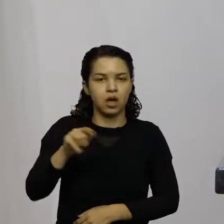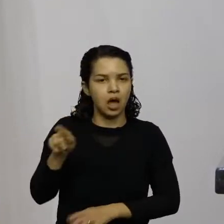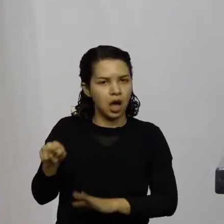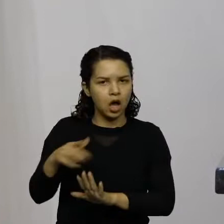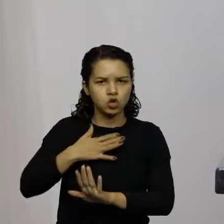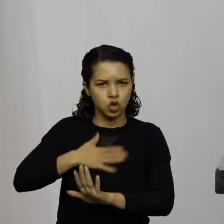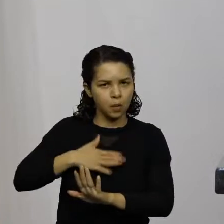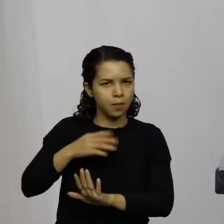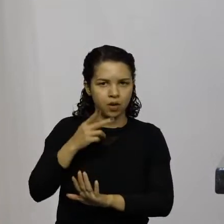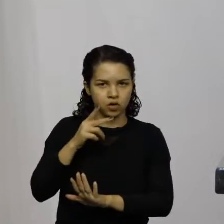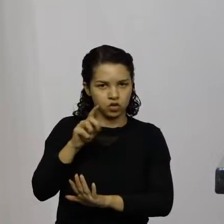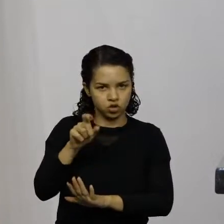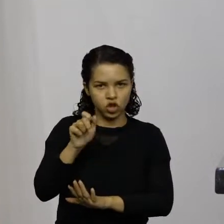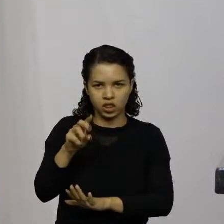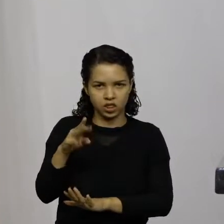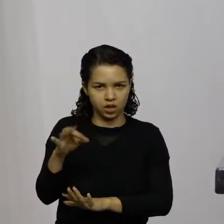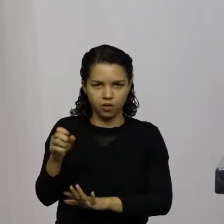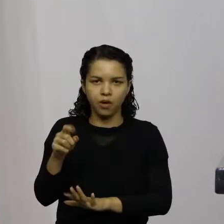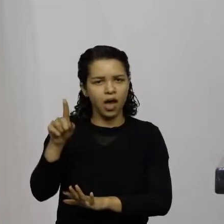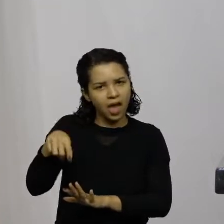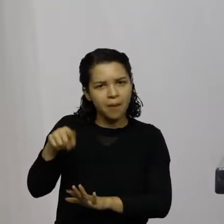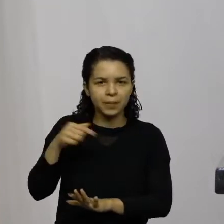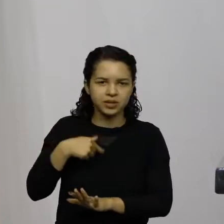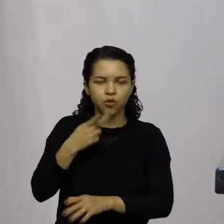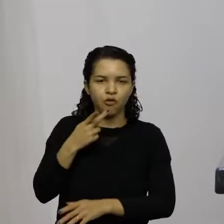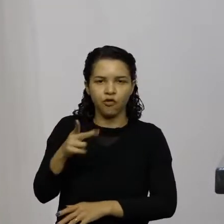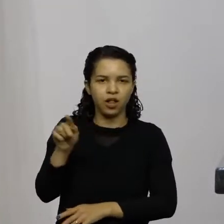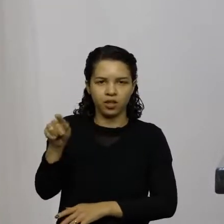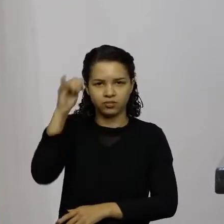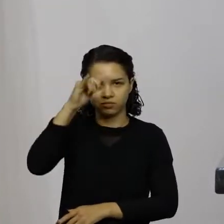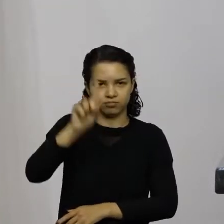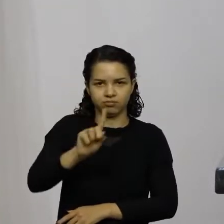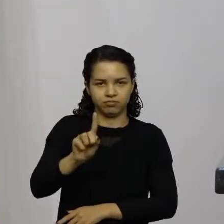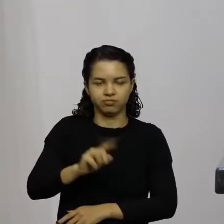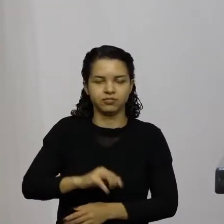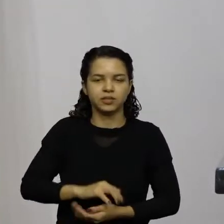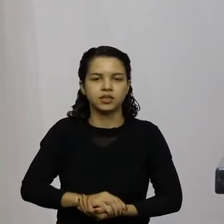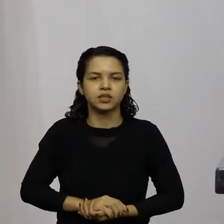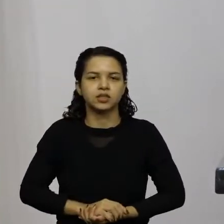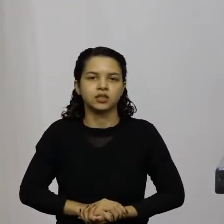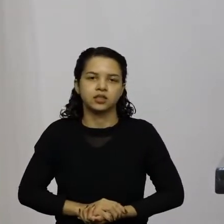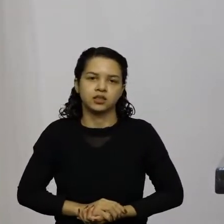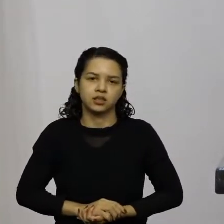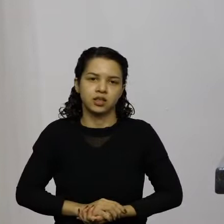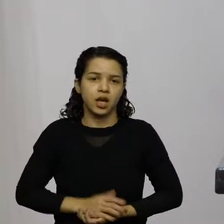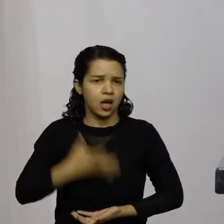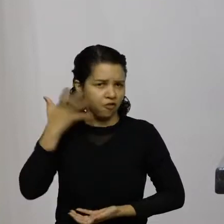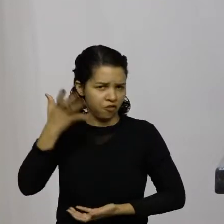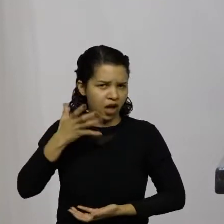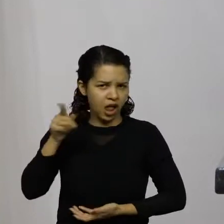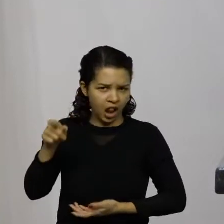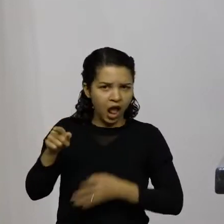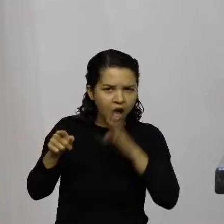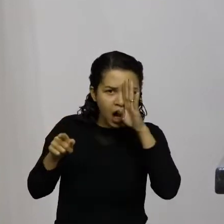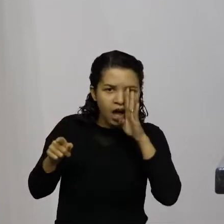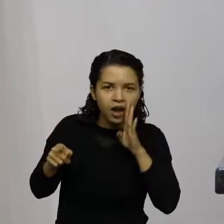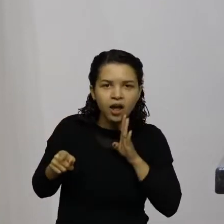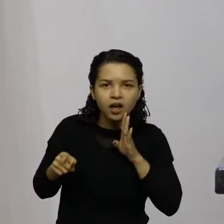não chamei você de imbecil é mas eu não vou chamar aqui essas falas não são gratuitas